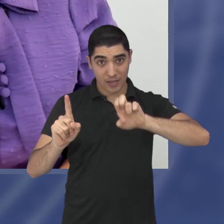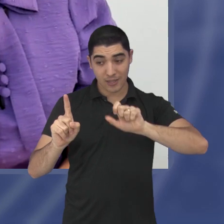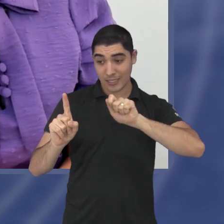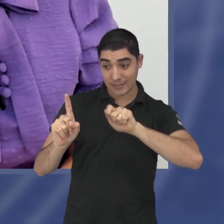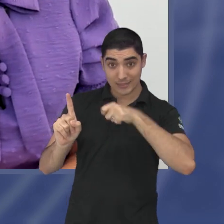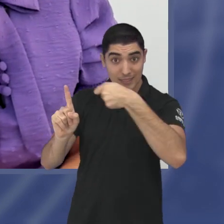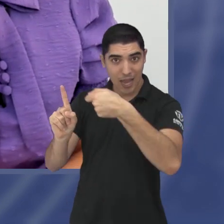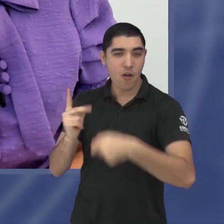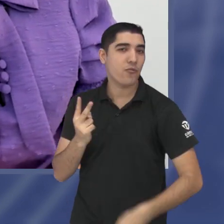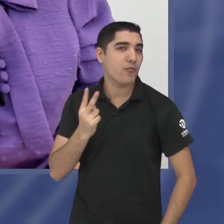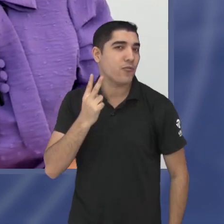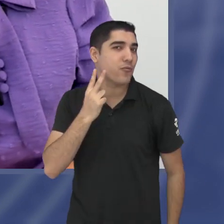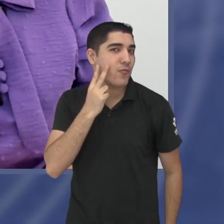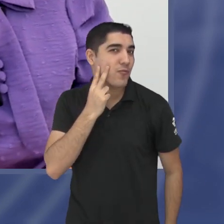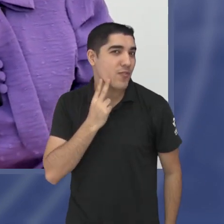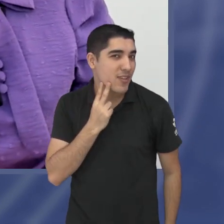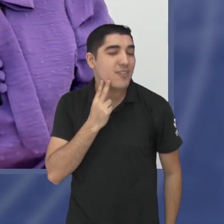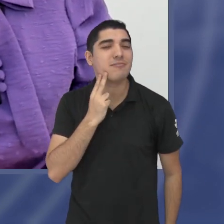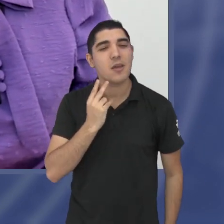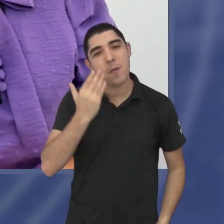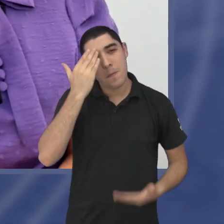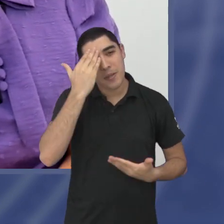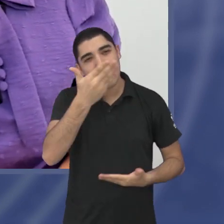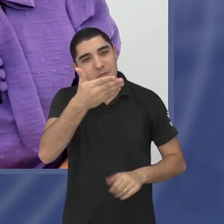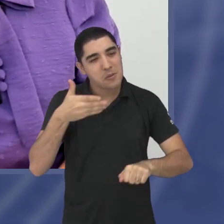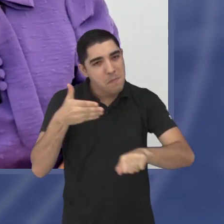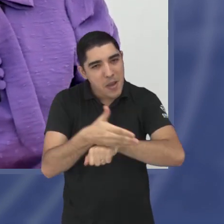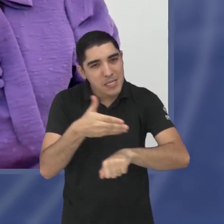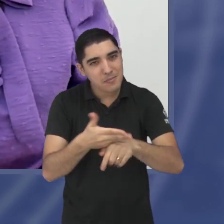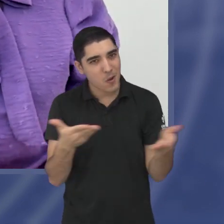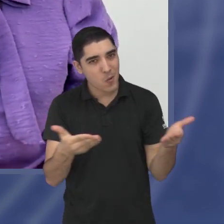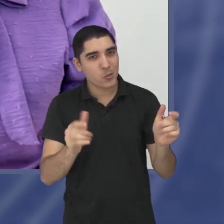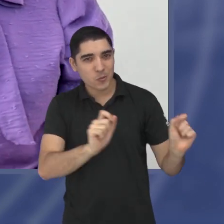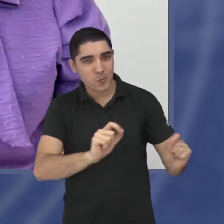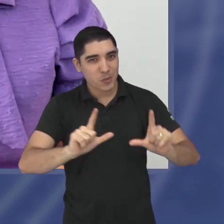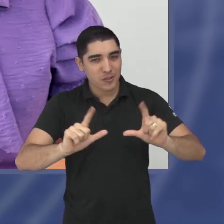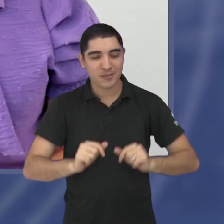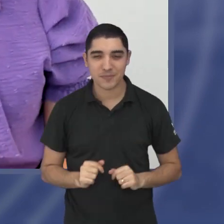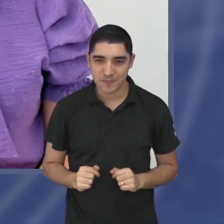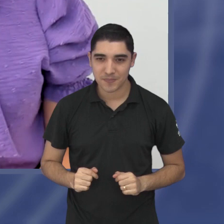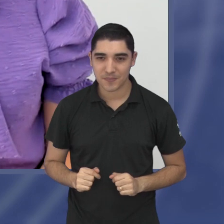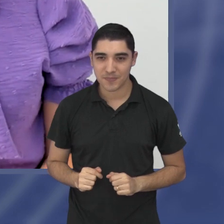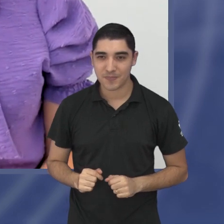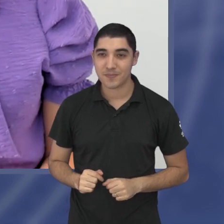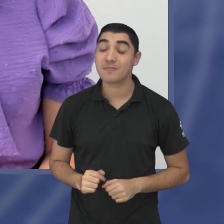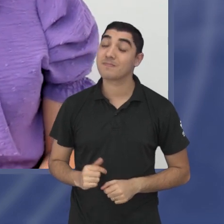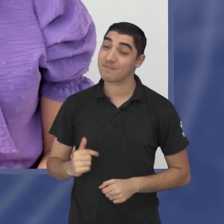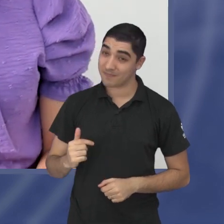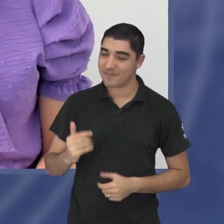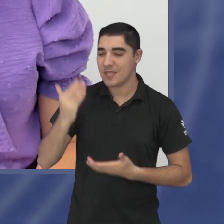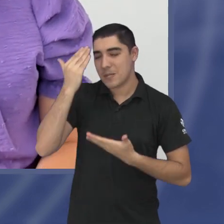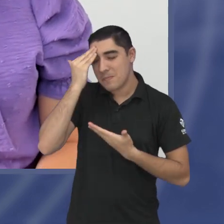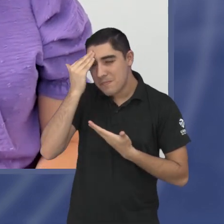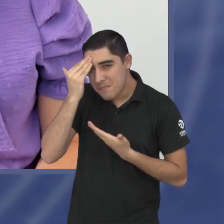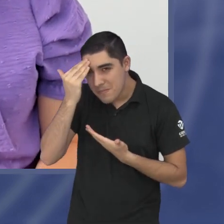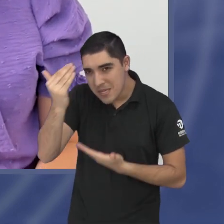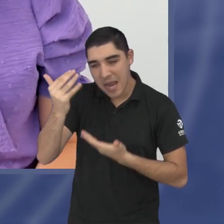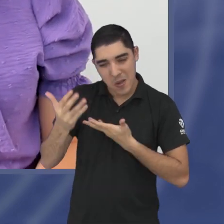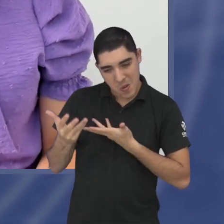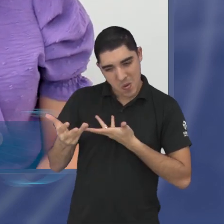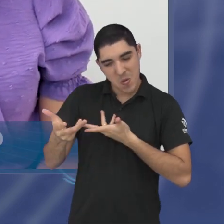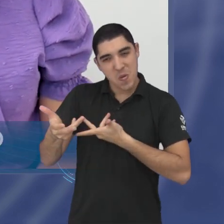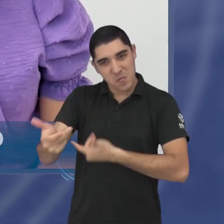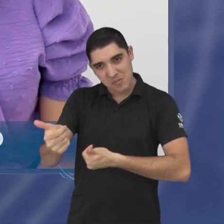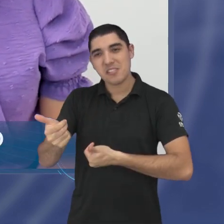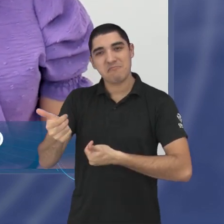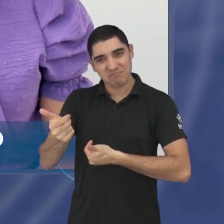nosso convite e tirar esse tempinho aqui para papiar um pouquinho com a gente. Eu agradeço imensamente, Dani,